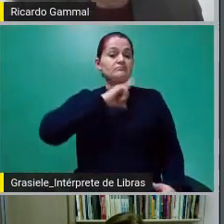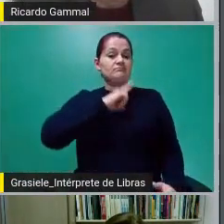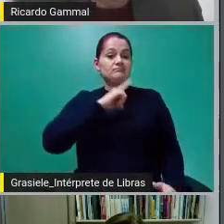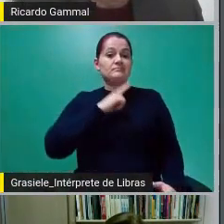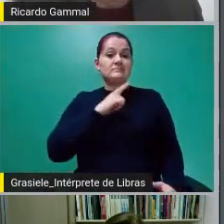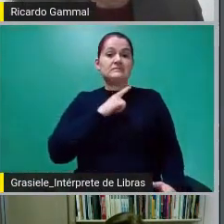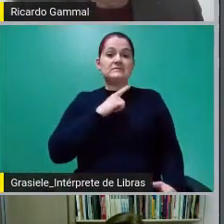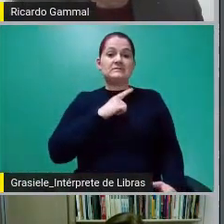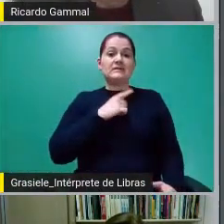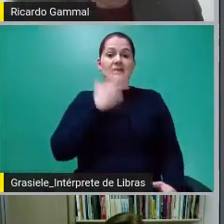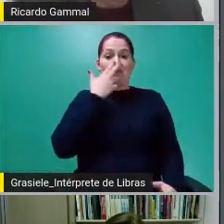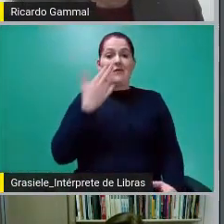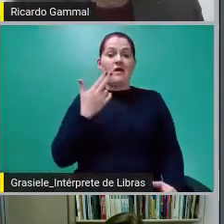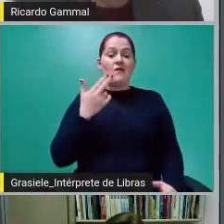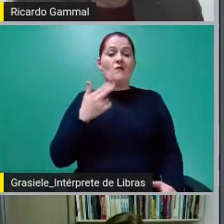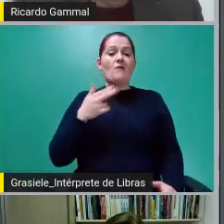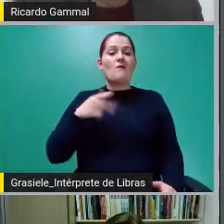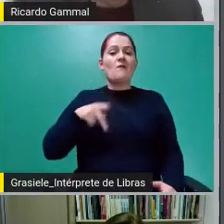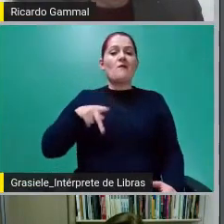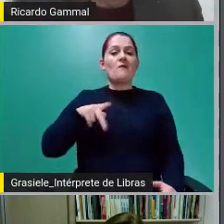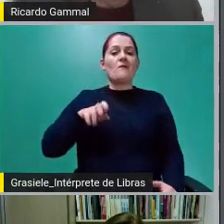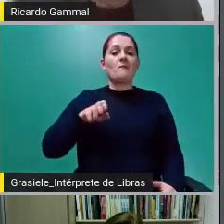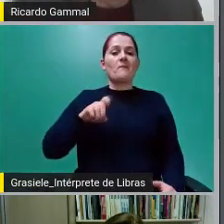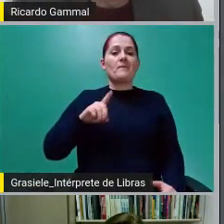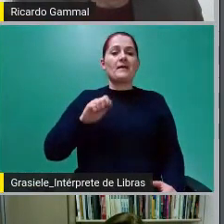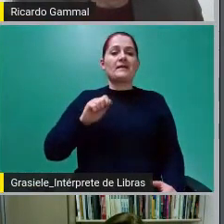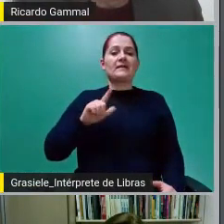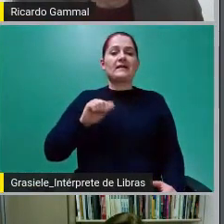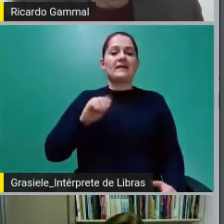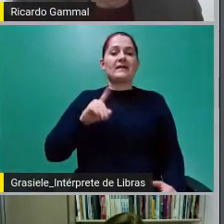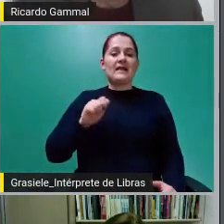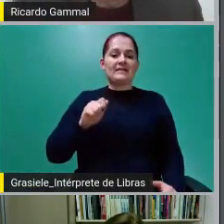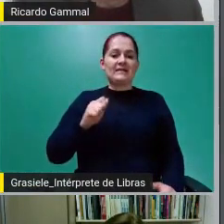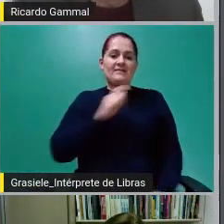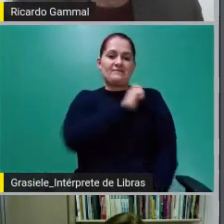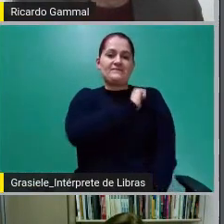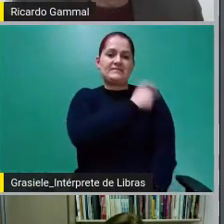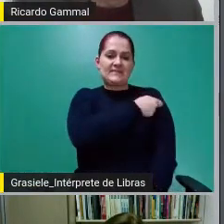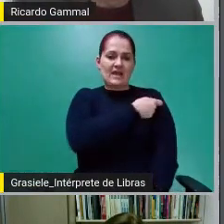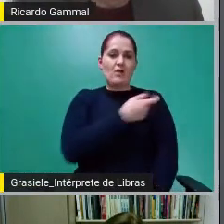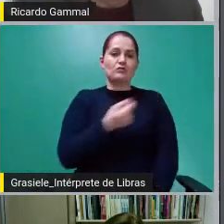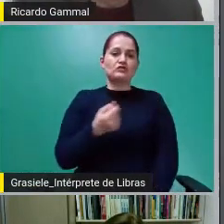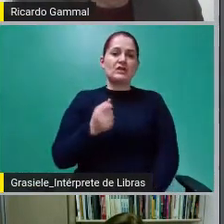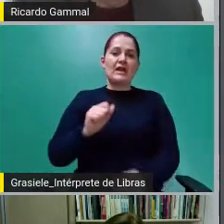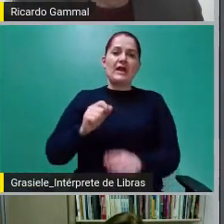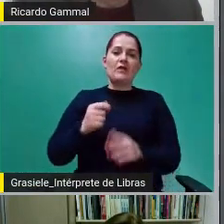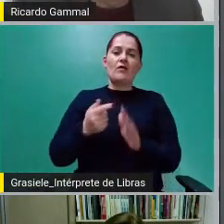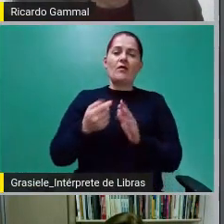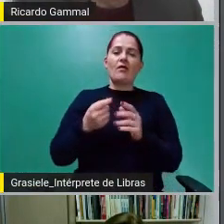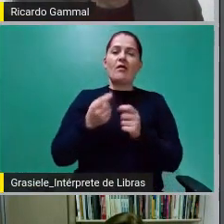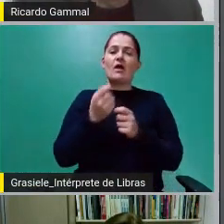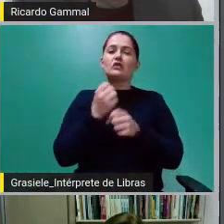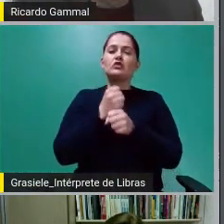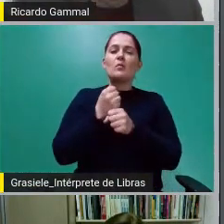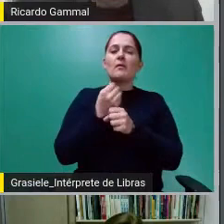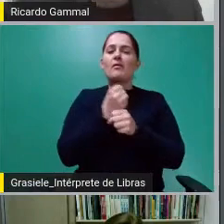pedalada, diante de uma contabilidade criativa, esse